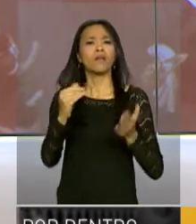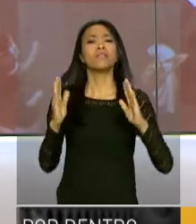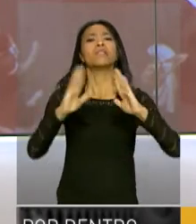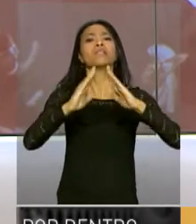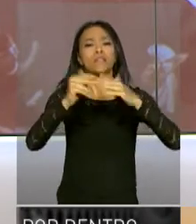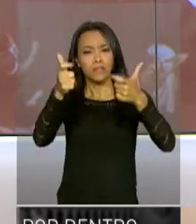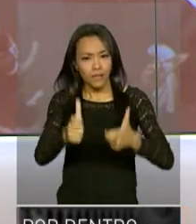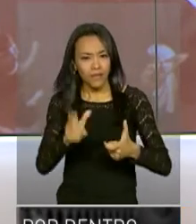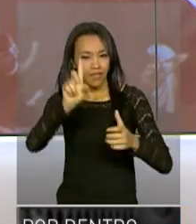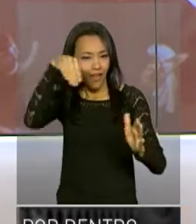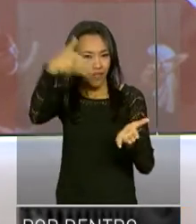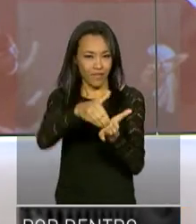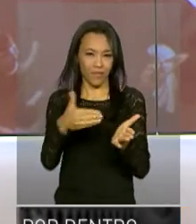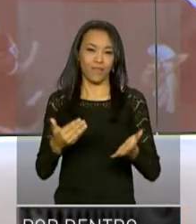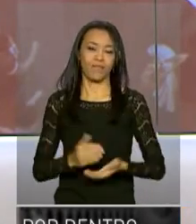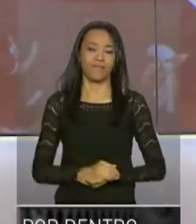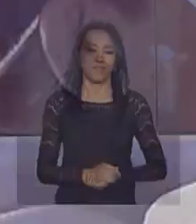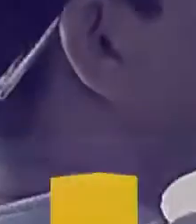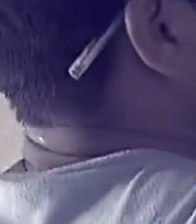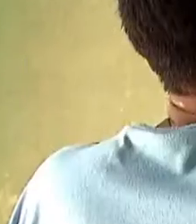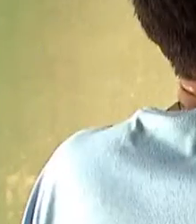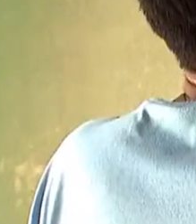e o da sua cidade. Até a próxima!